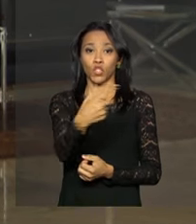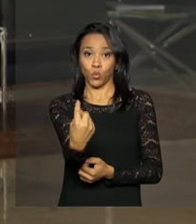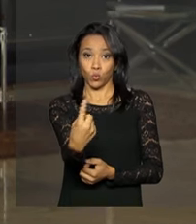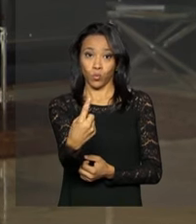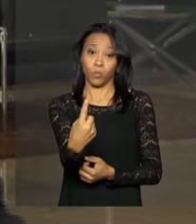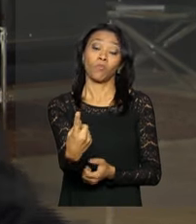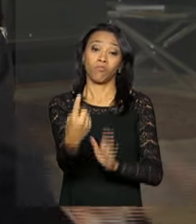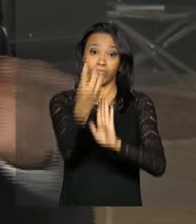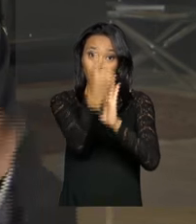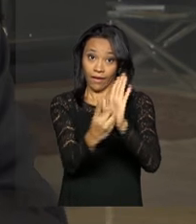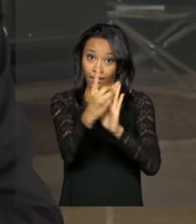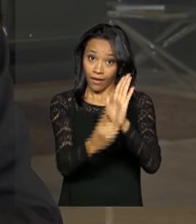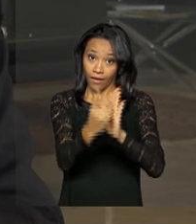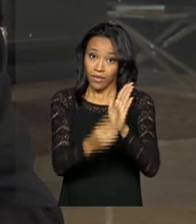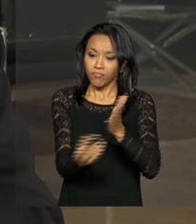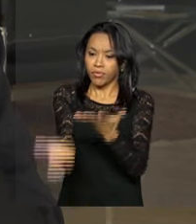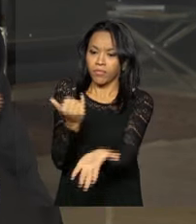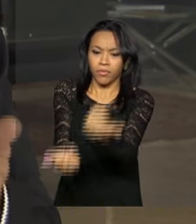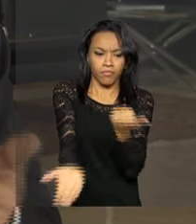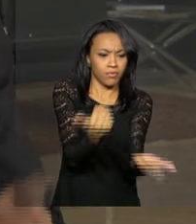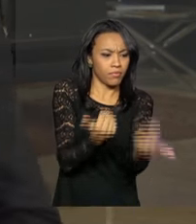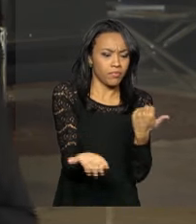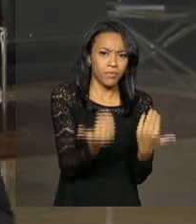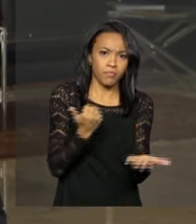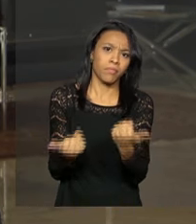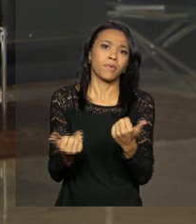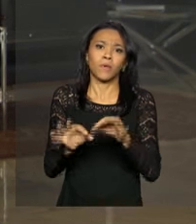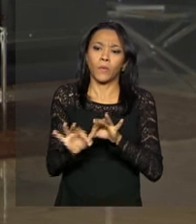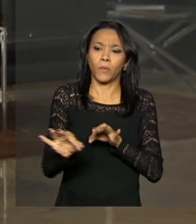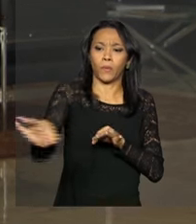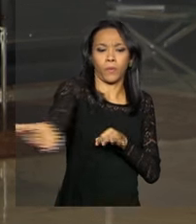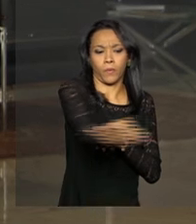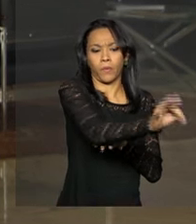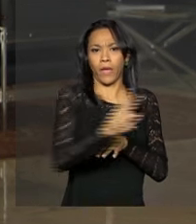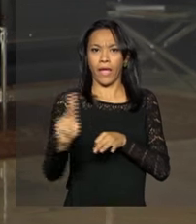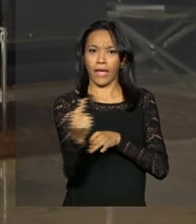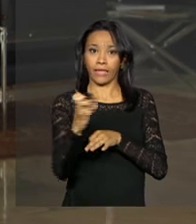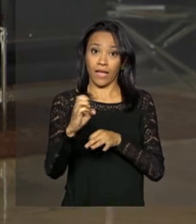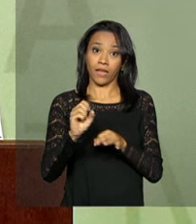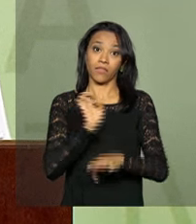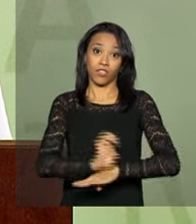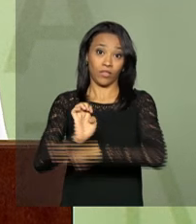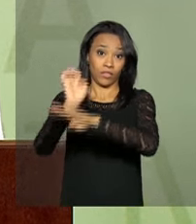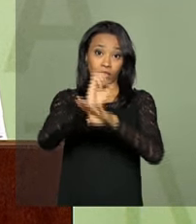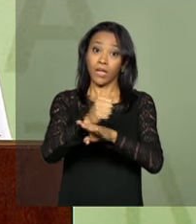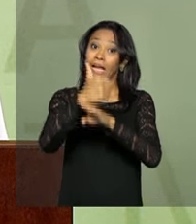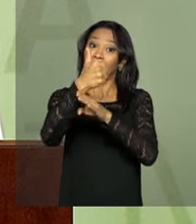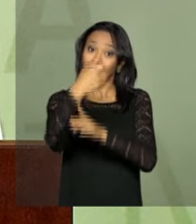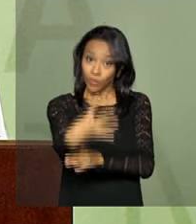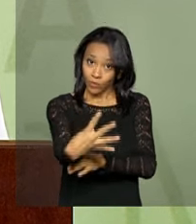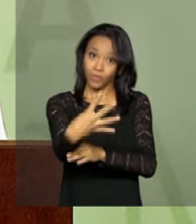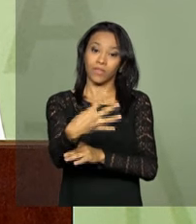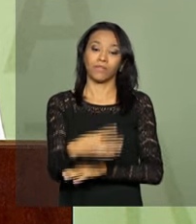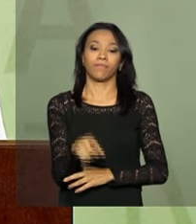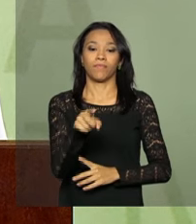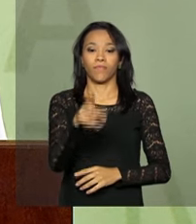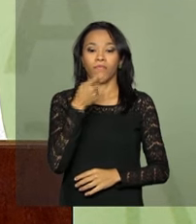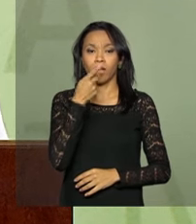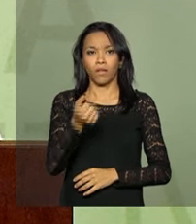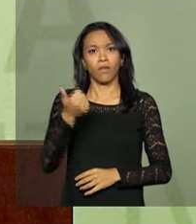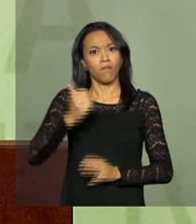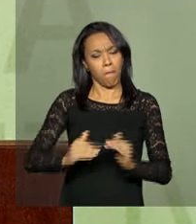que desapropriam 35 mil e 500 hectares em 14 estados. Mais um passo